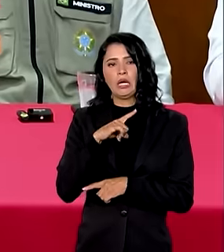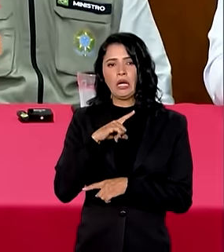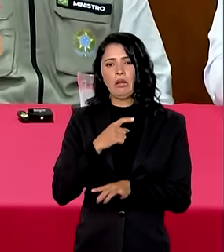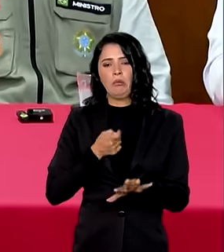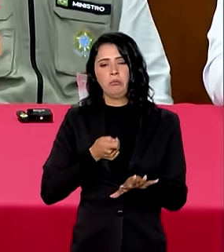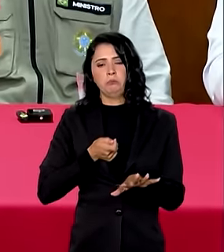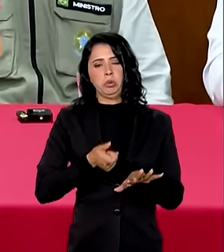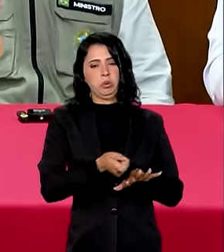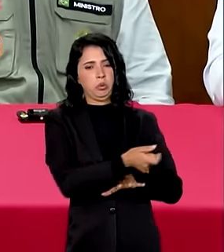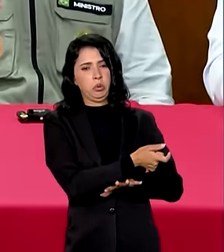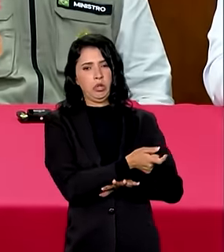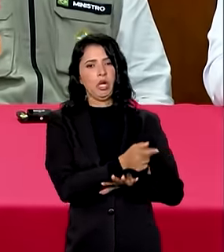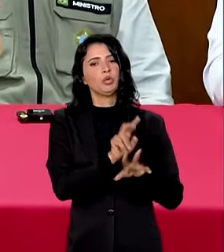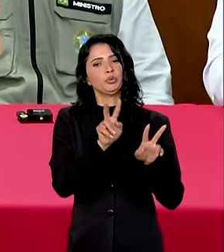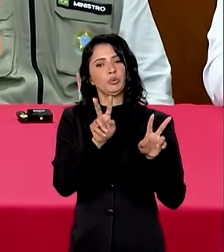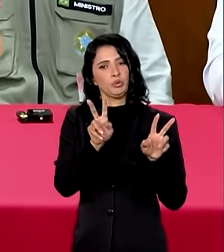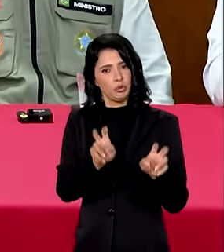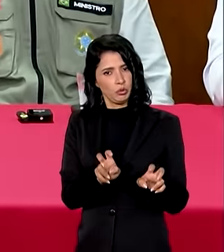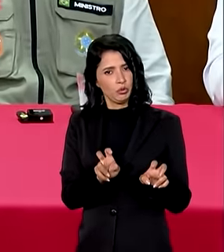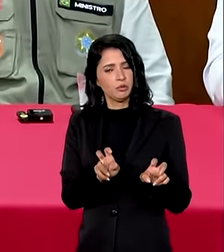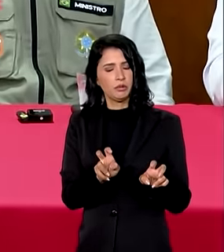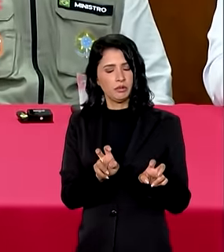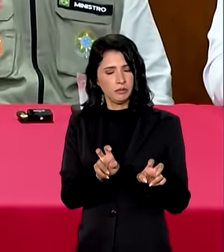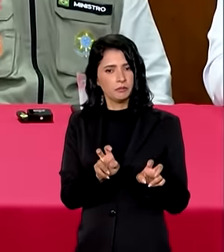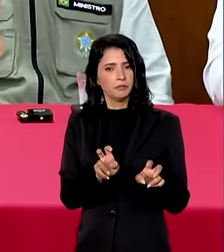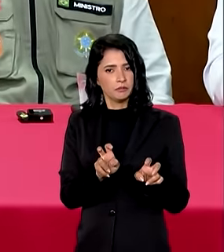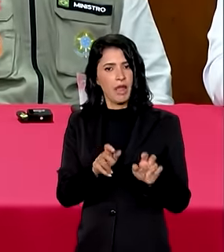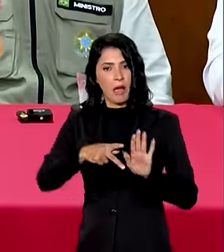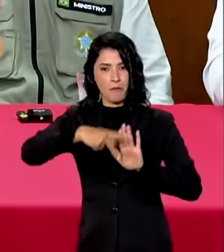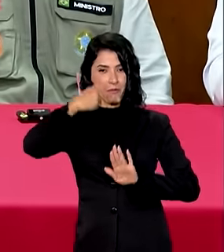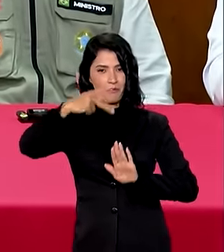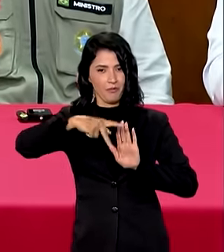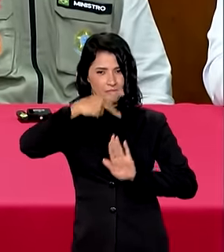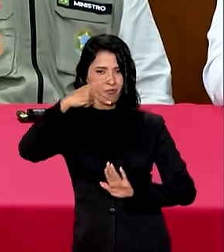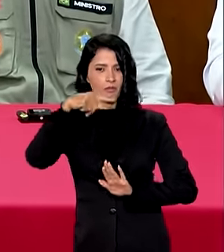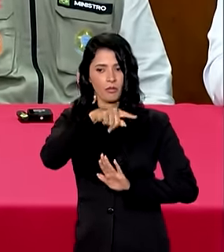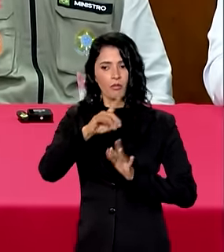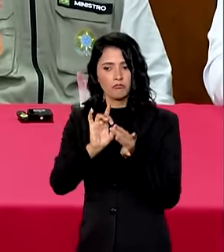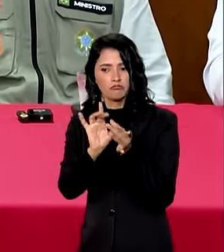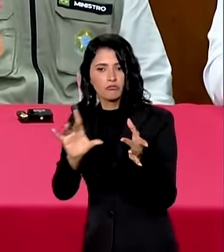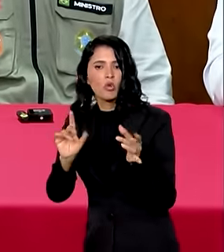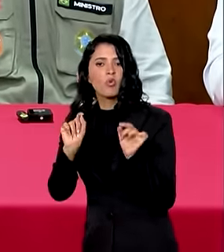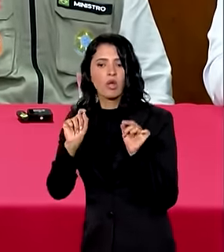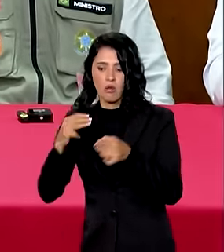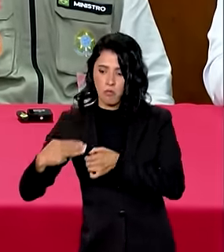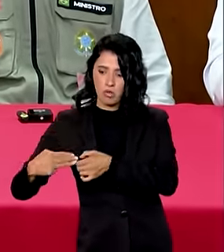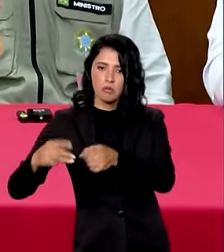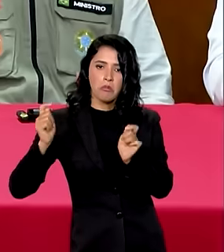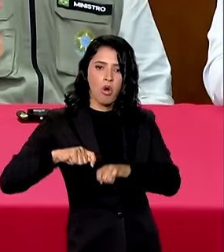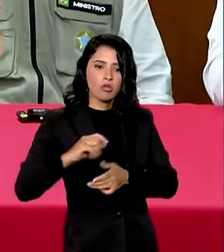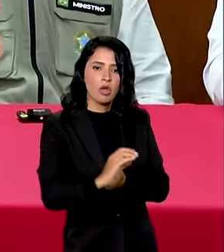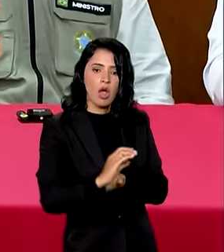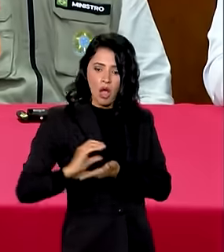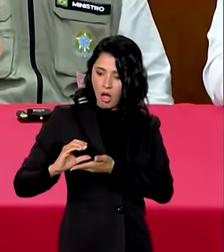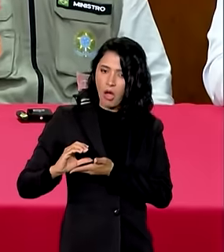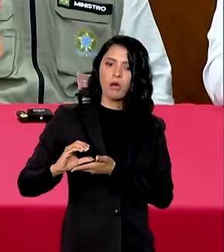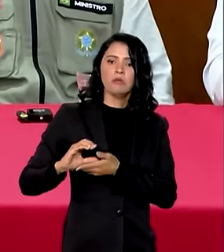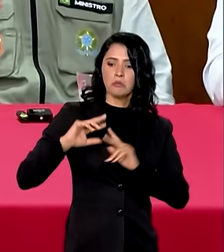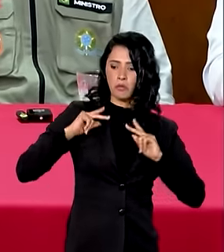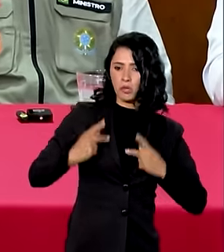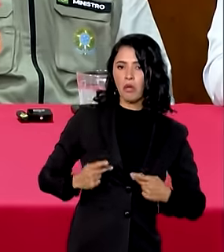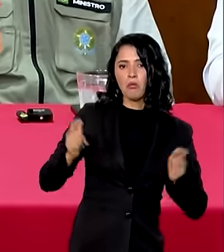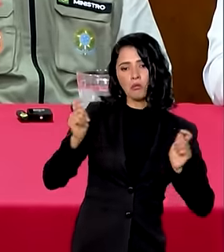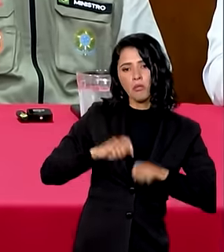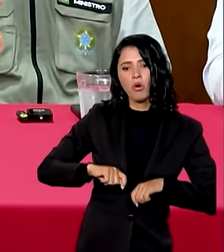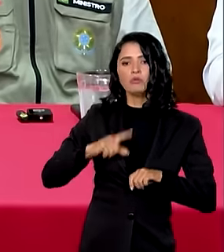desinformação sobre a portaria que autoriza os municípios a receberem recursos humanitários